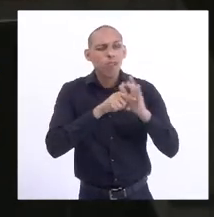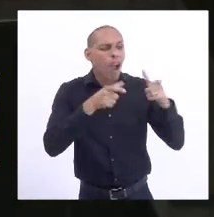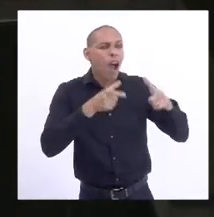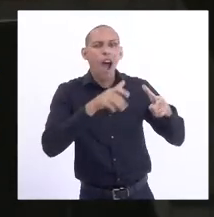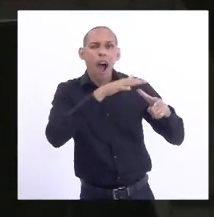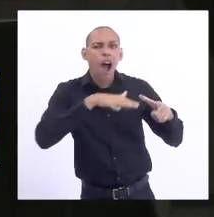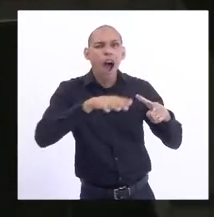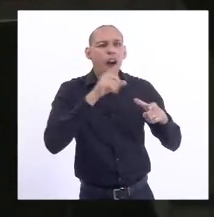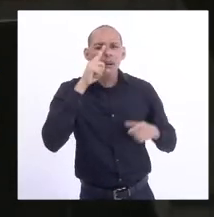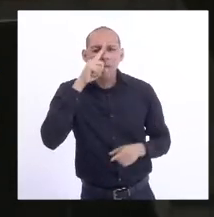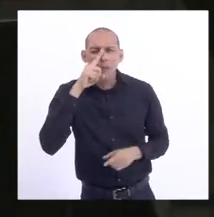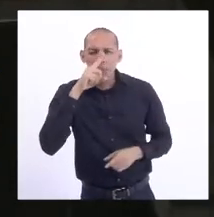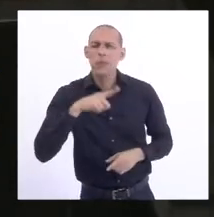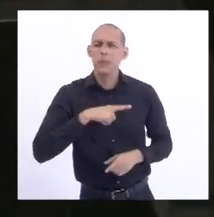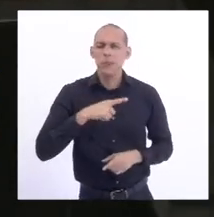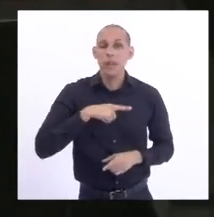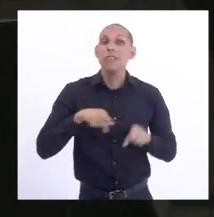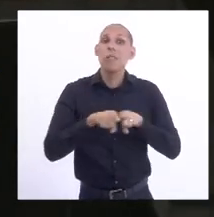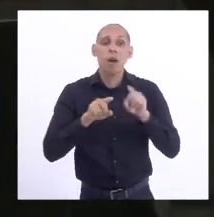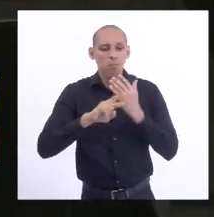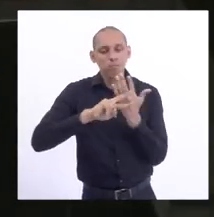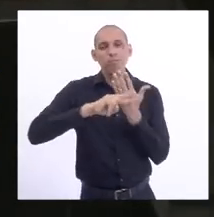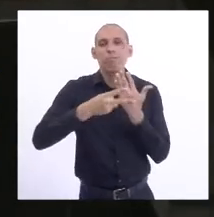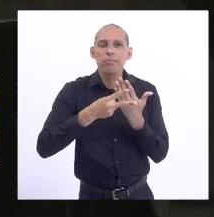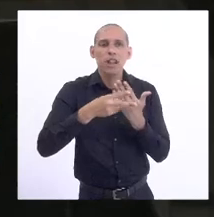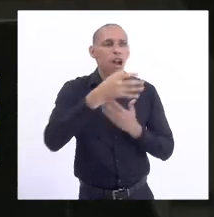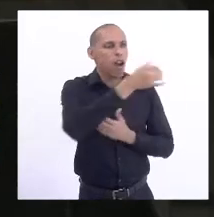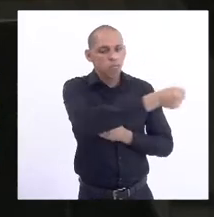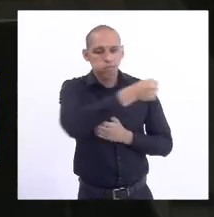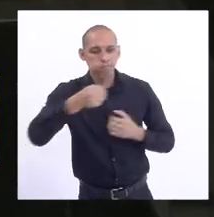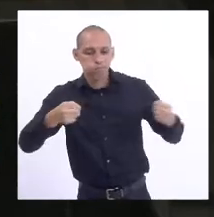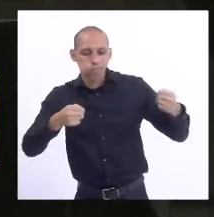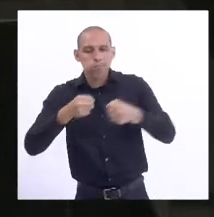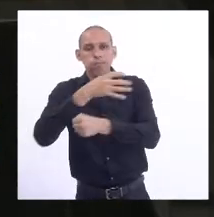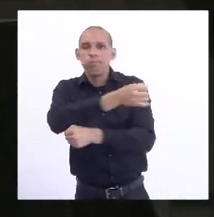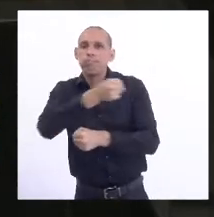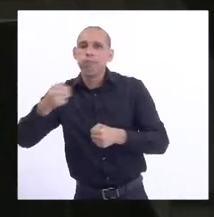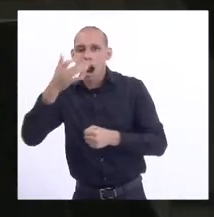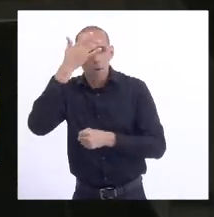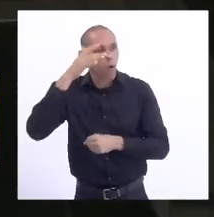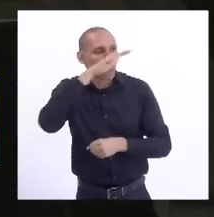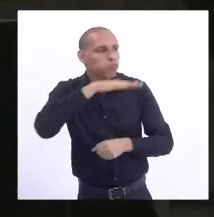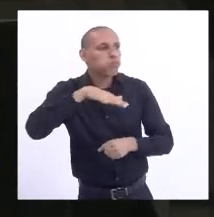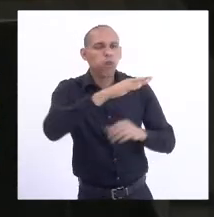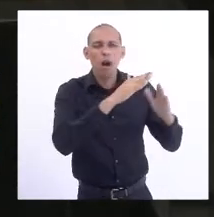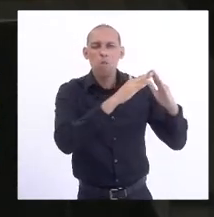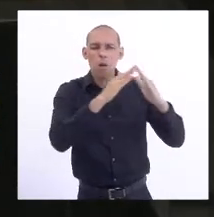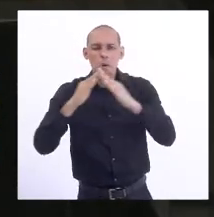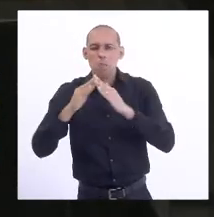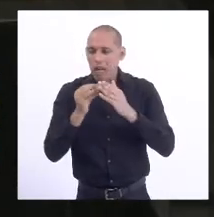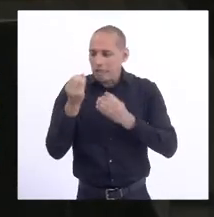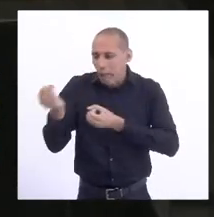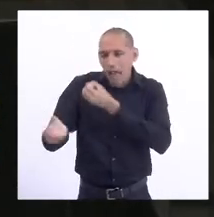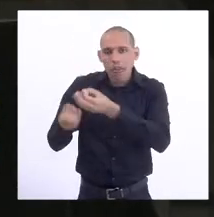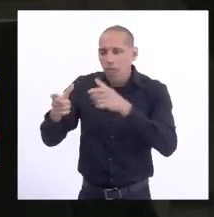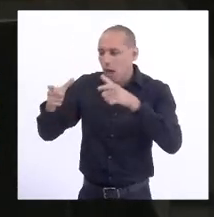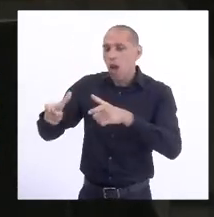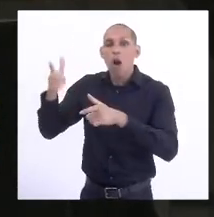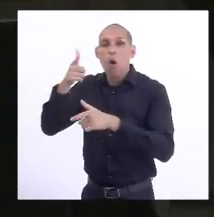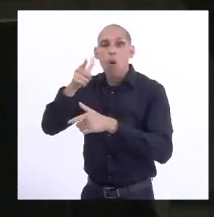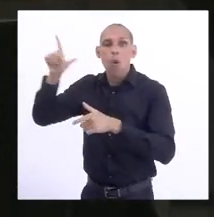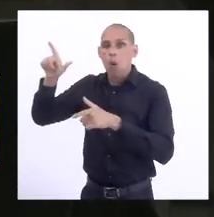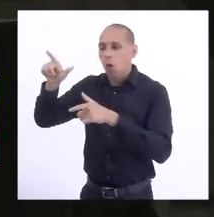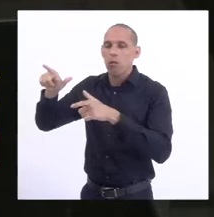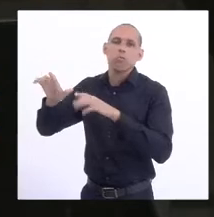as medidas consequentes de retirar as pessoas e da habitação para essas pessoas, a